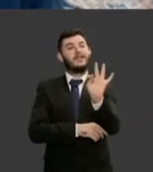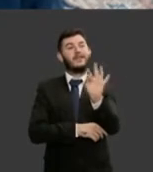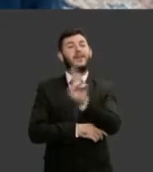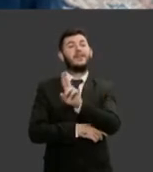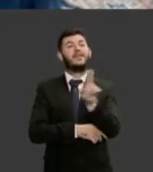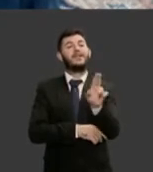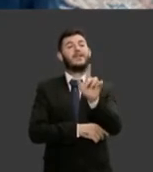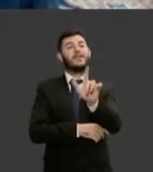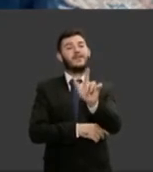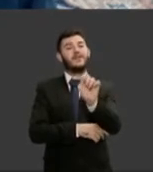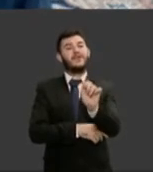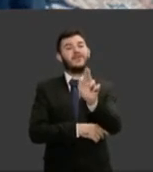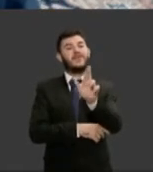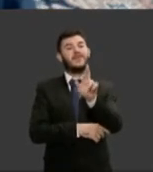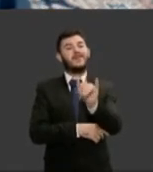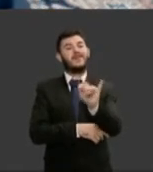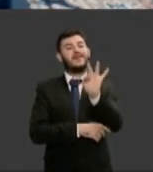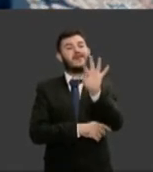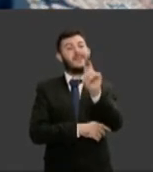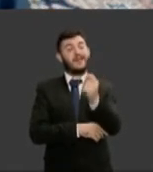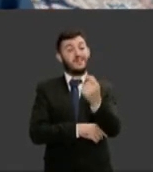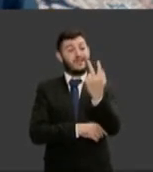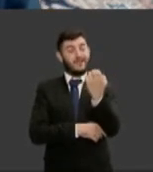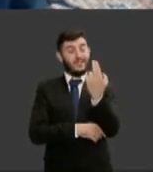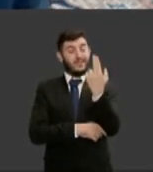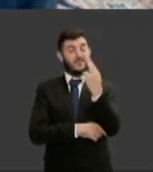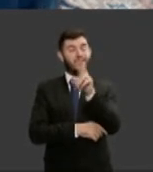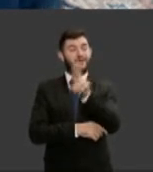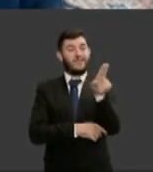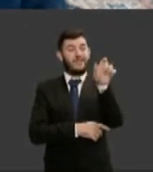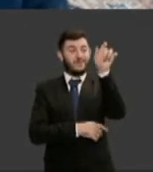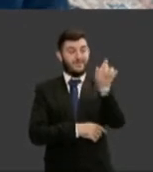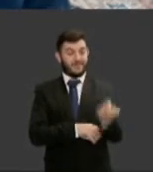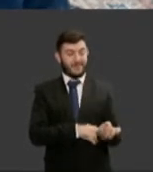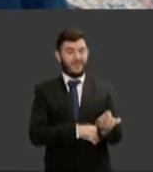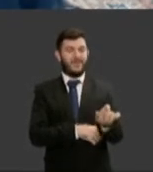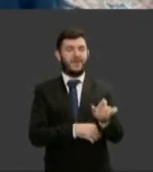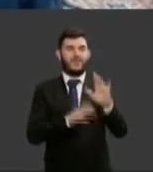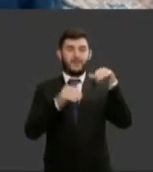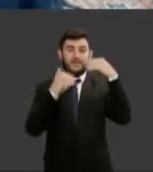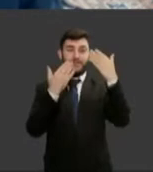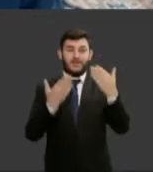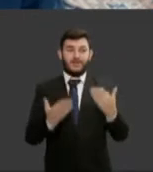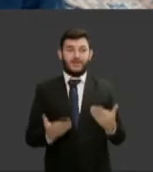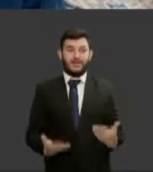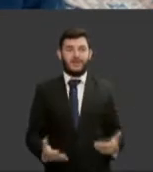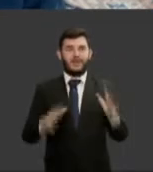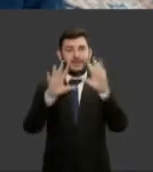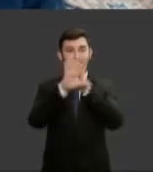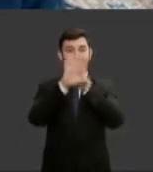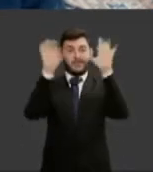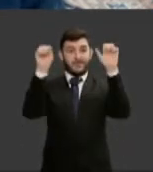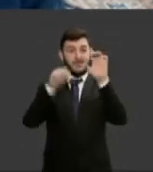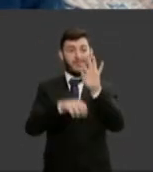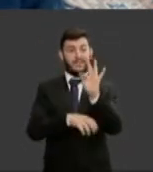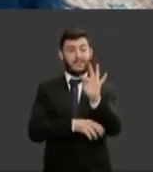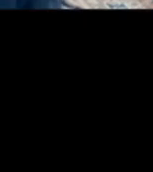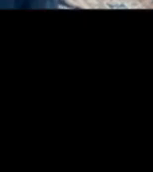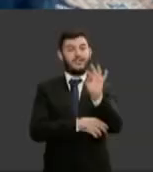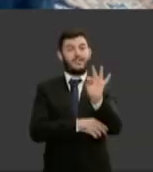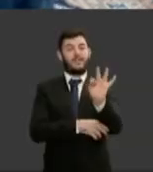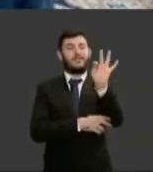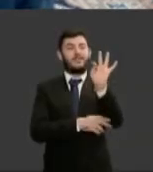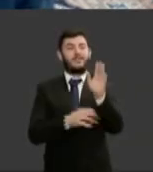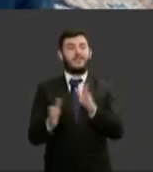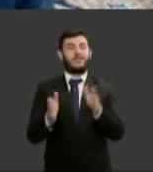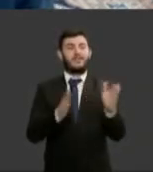homenageando todo o Tribunal Superior do Trabalho. A senhora conselheira do Conselho